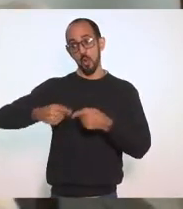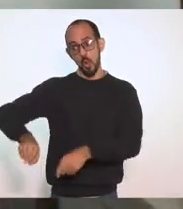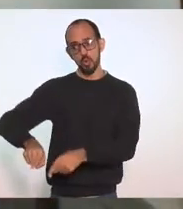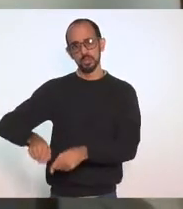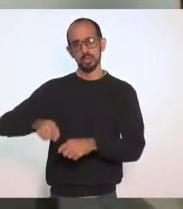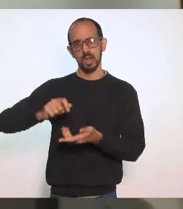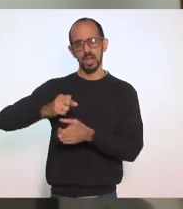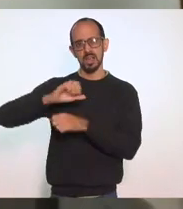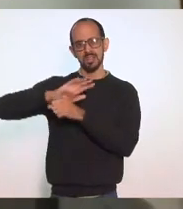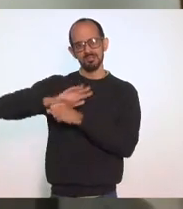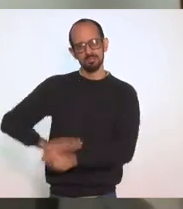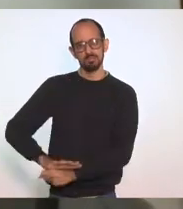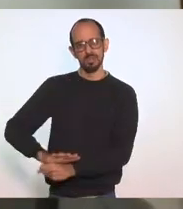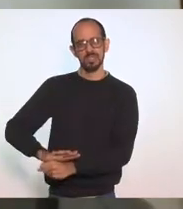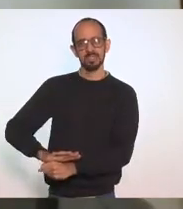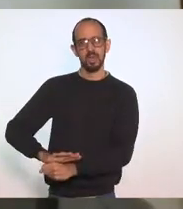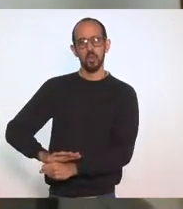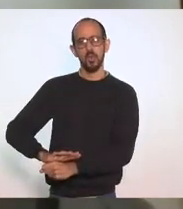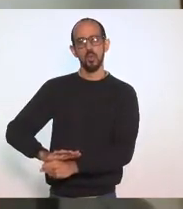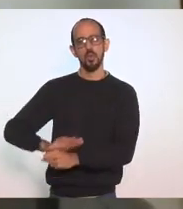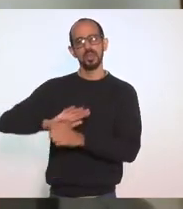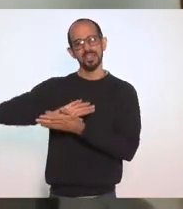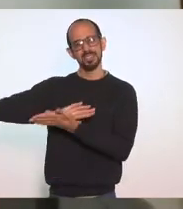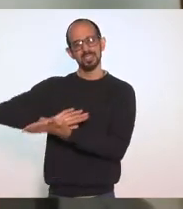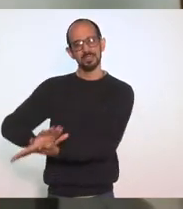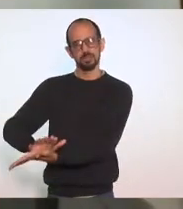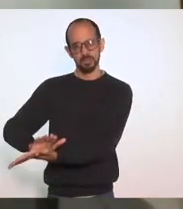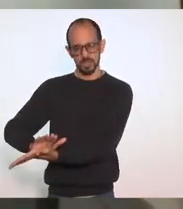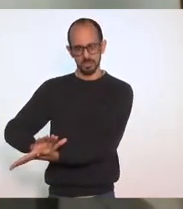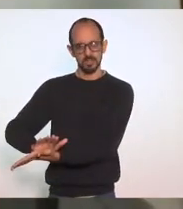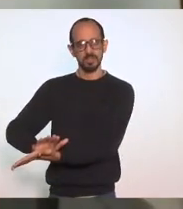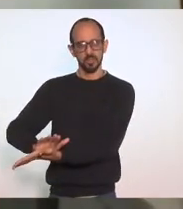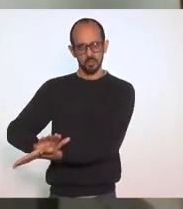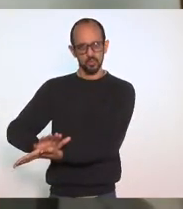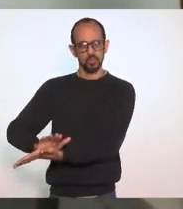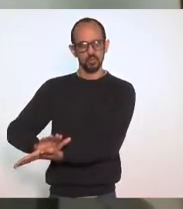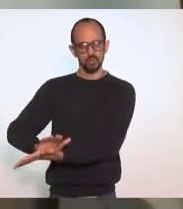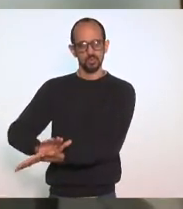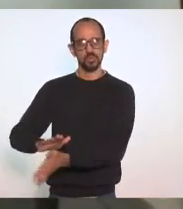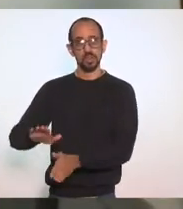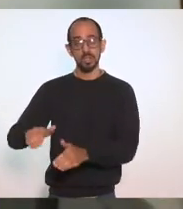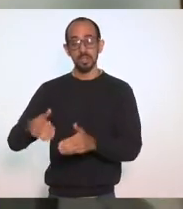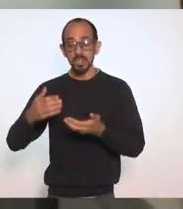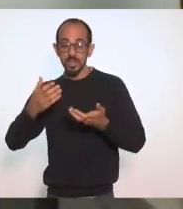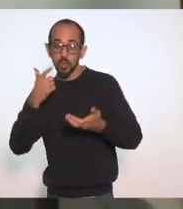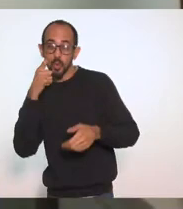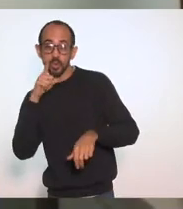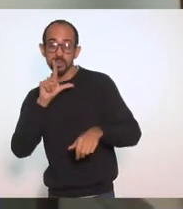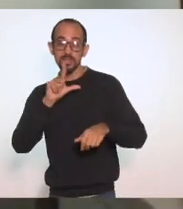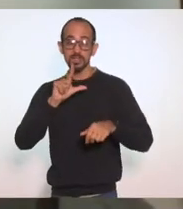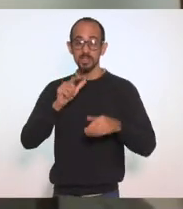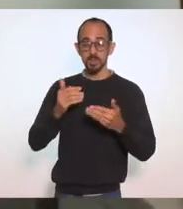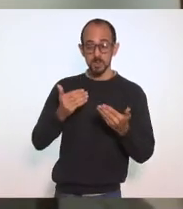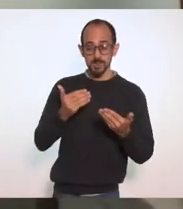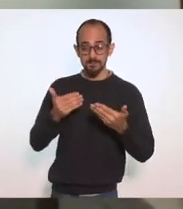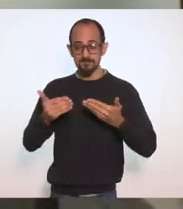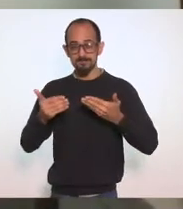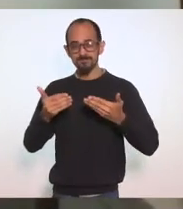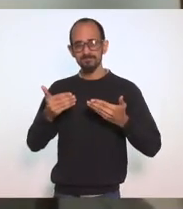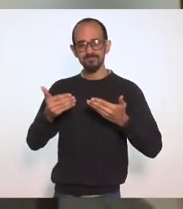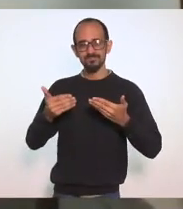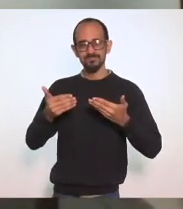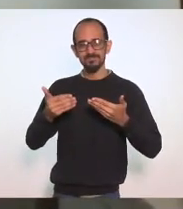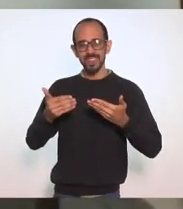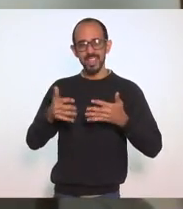opressão E contra a discriminação E que soube Mediar esse conflito Eu